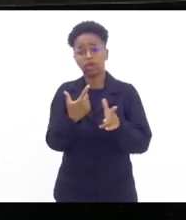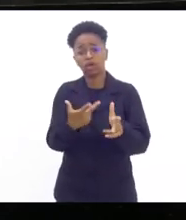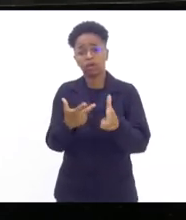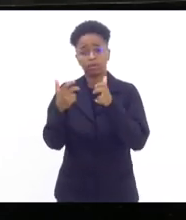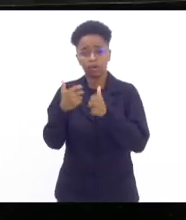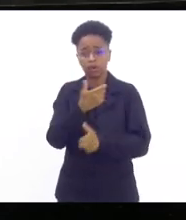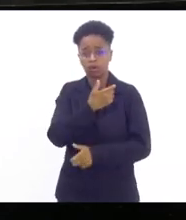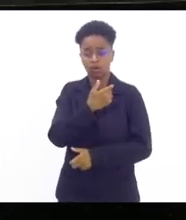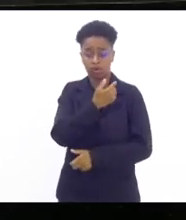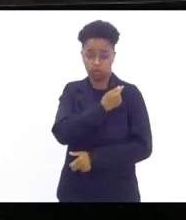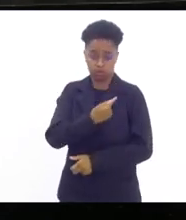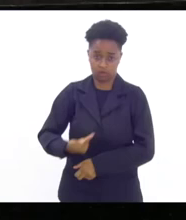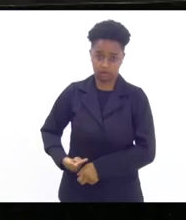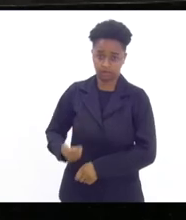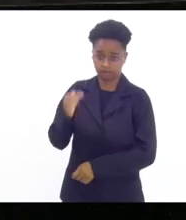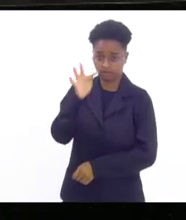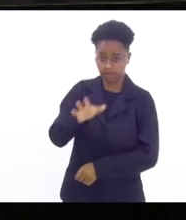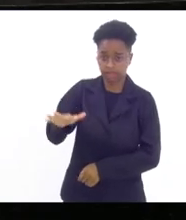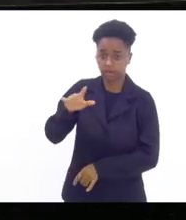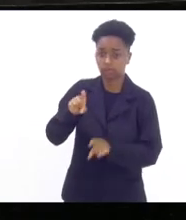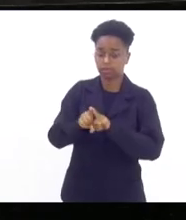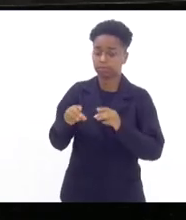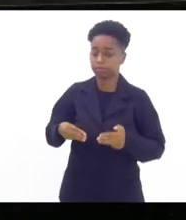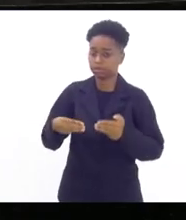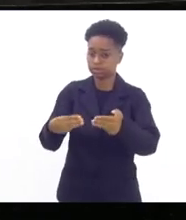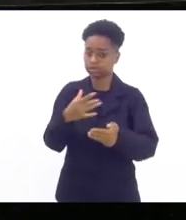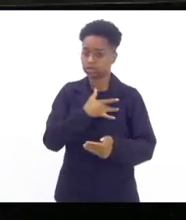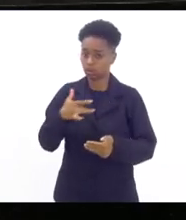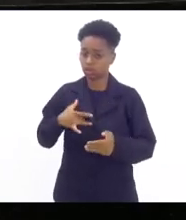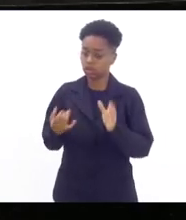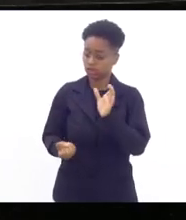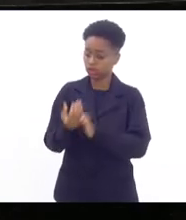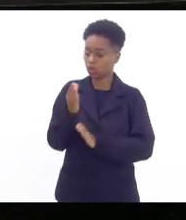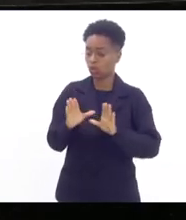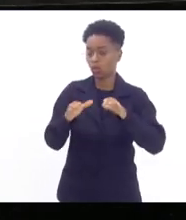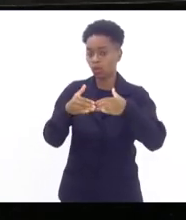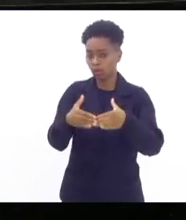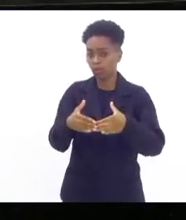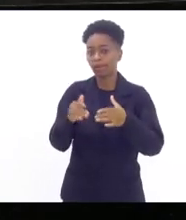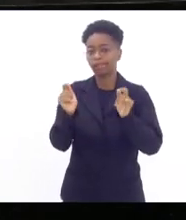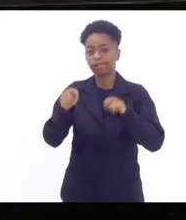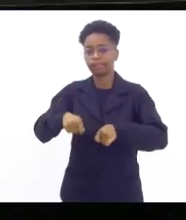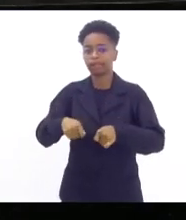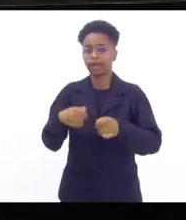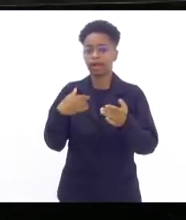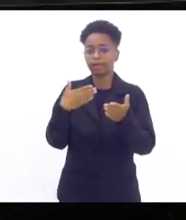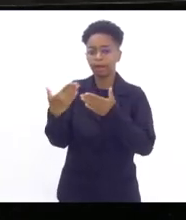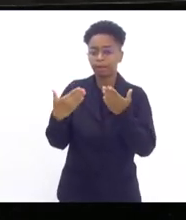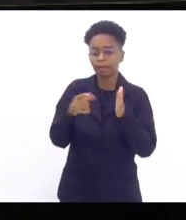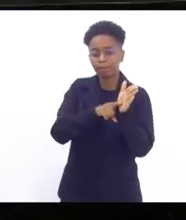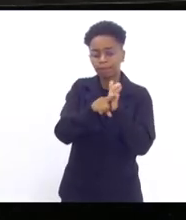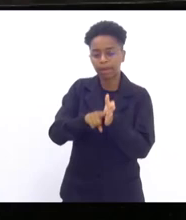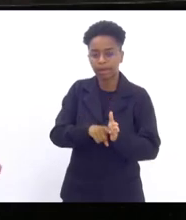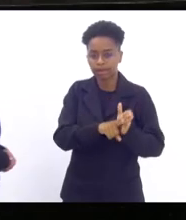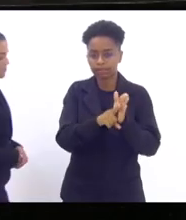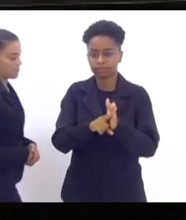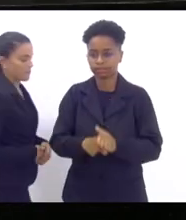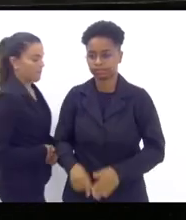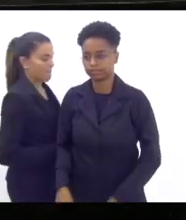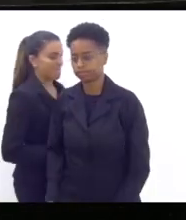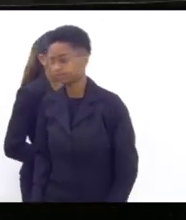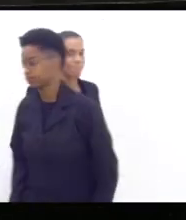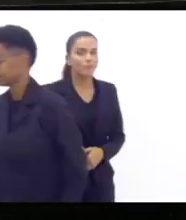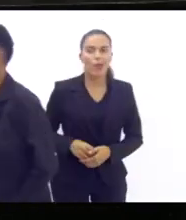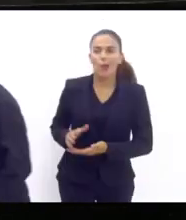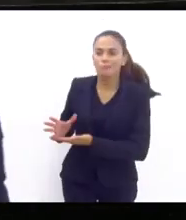o governo federal o Ministério da Saúde formou uma comissão para fazer um diagnóstico do estado dos